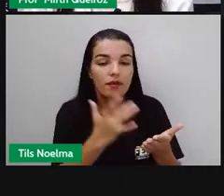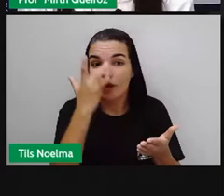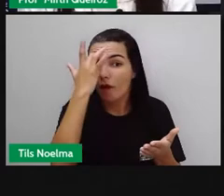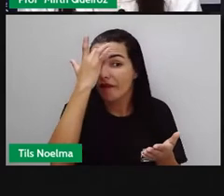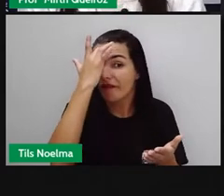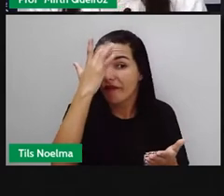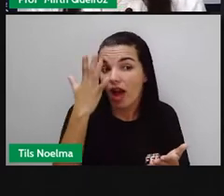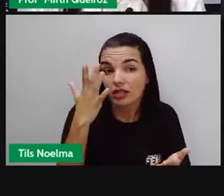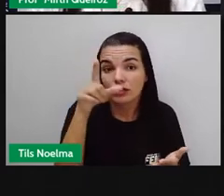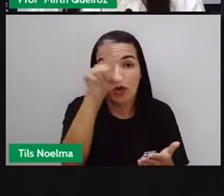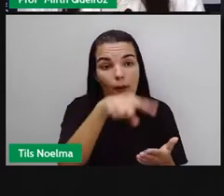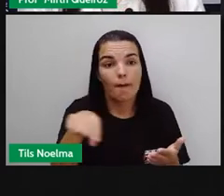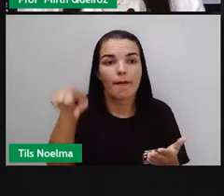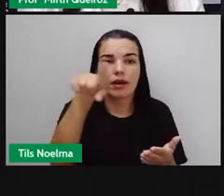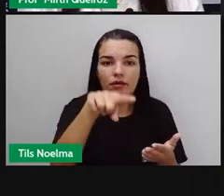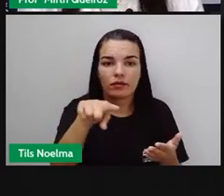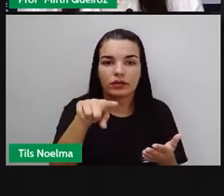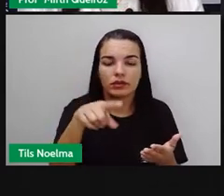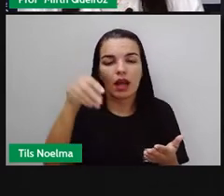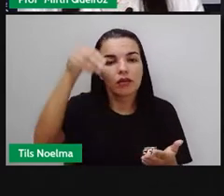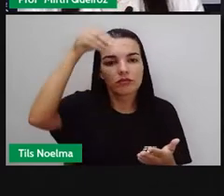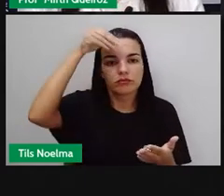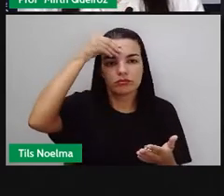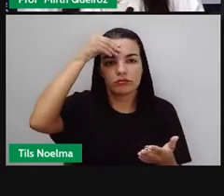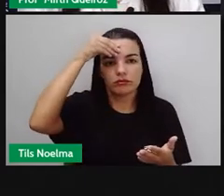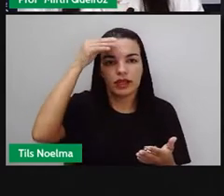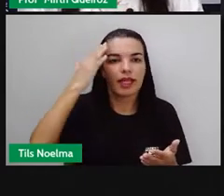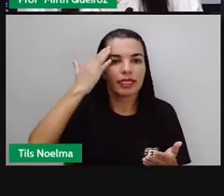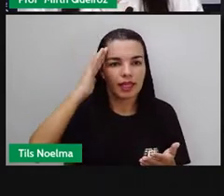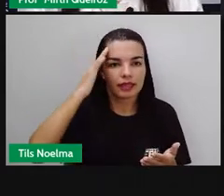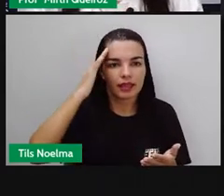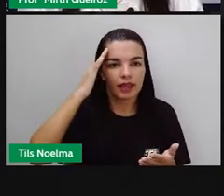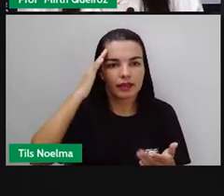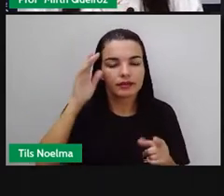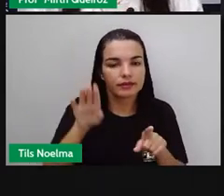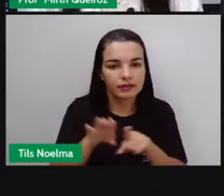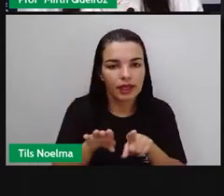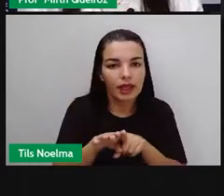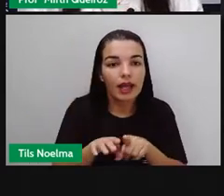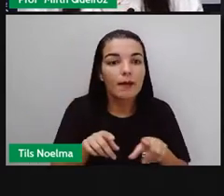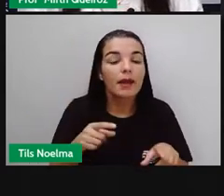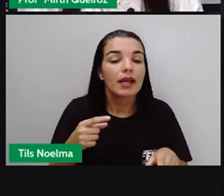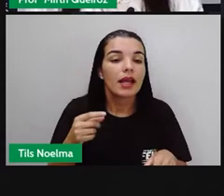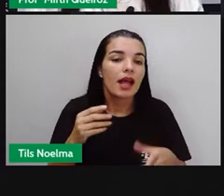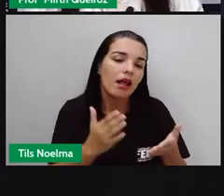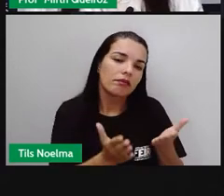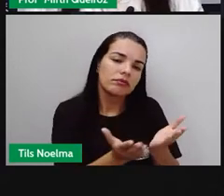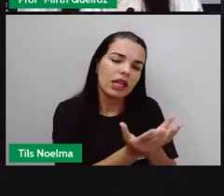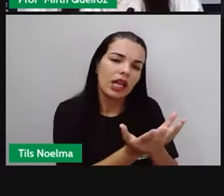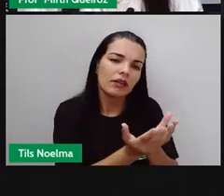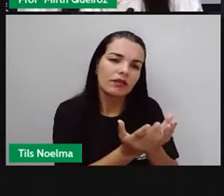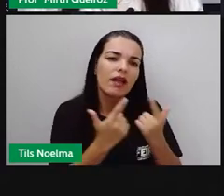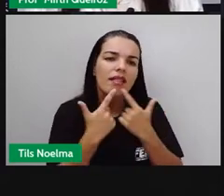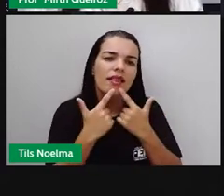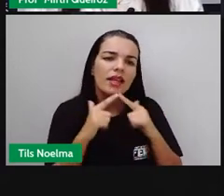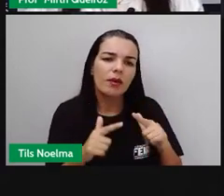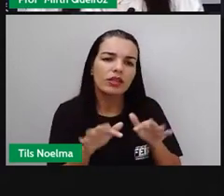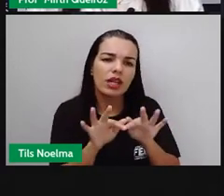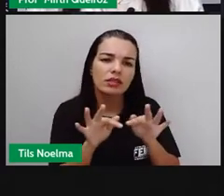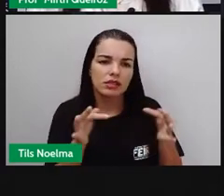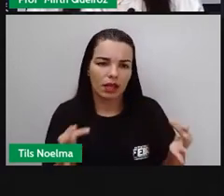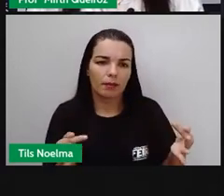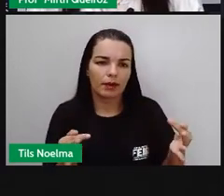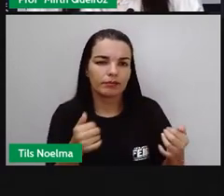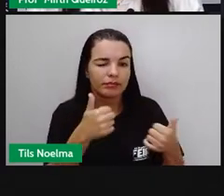é mais fácil de vocês compreenderem. Livros com linguagens mais simples. Saiba que a leitura